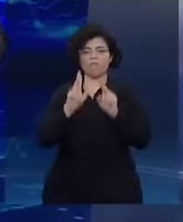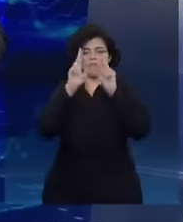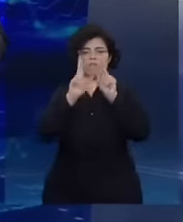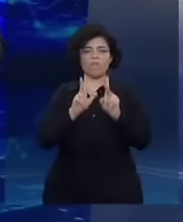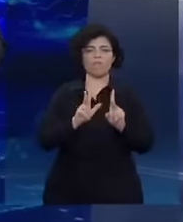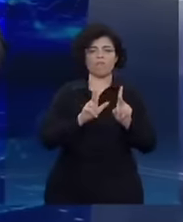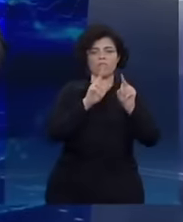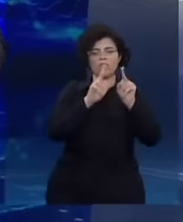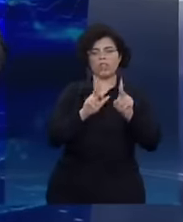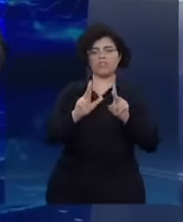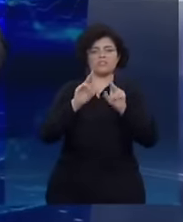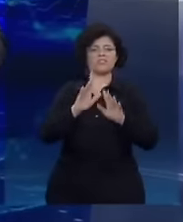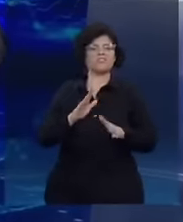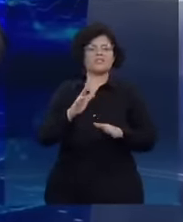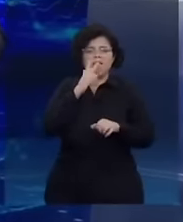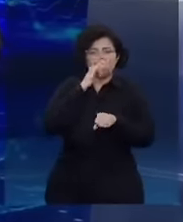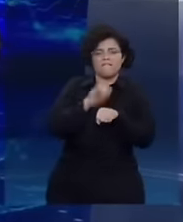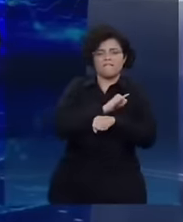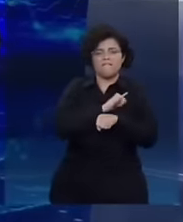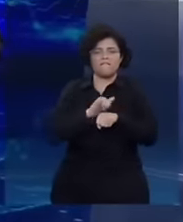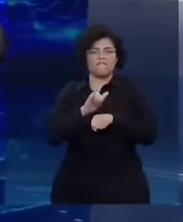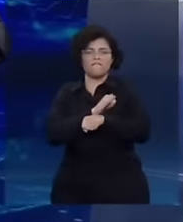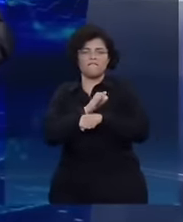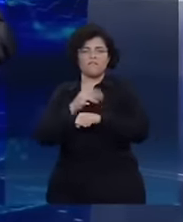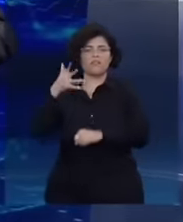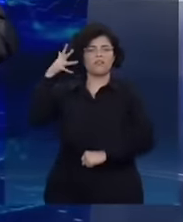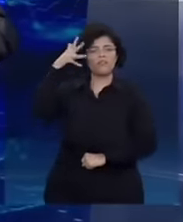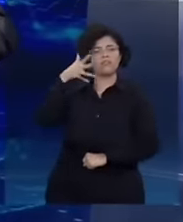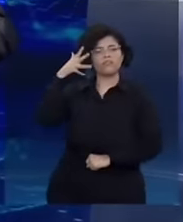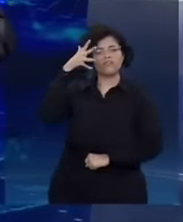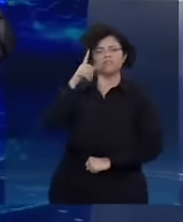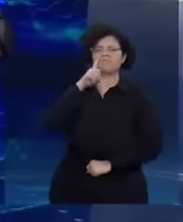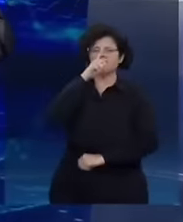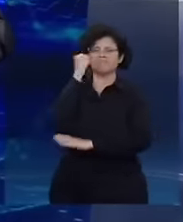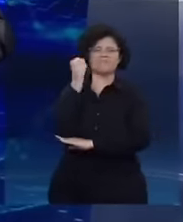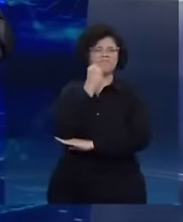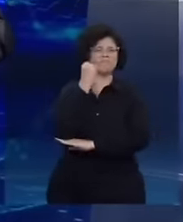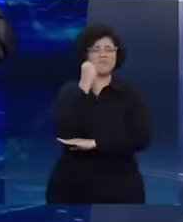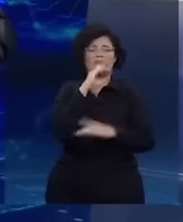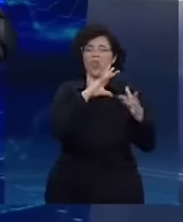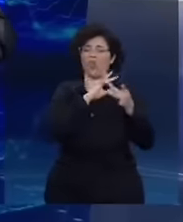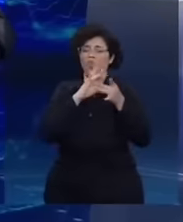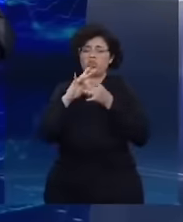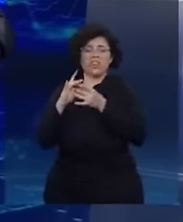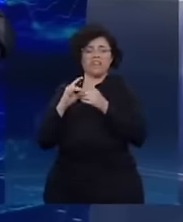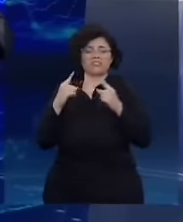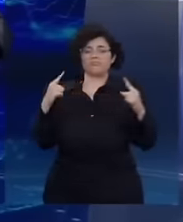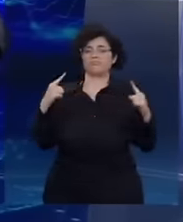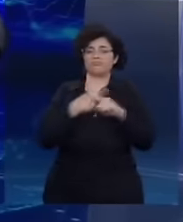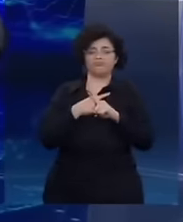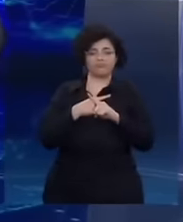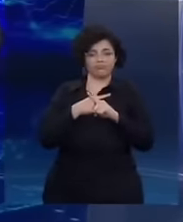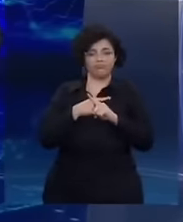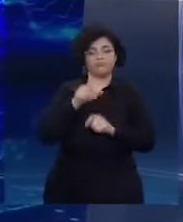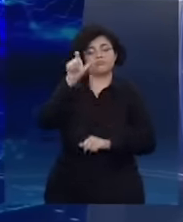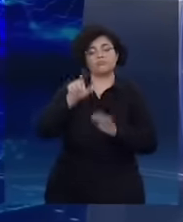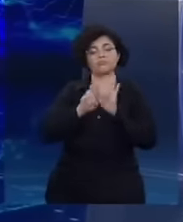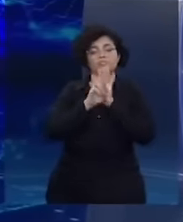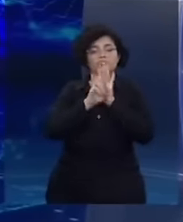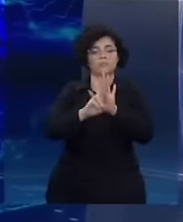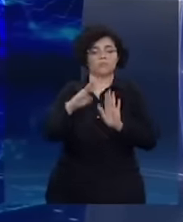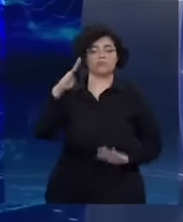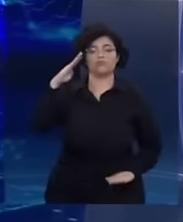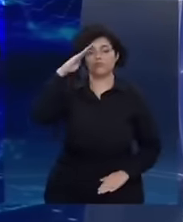encadeamentos inexistentes de falas gravemente descontextualizadas do representante Jair